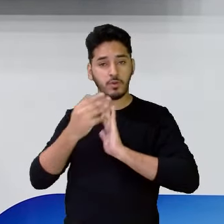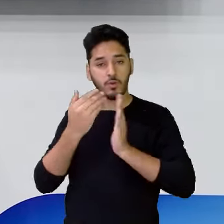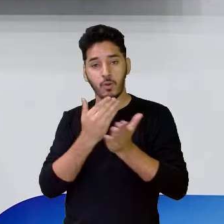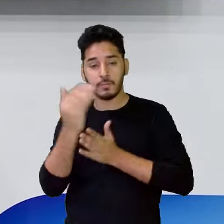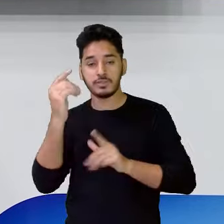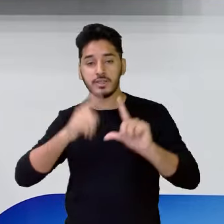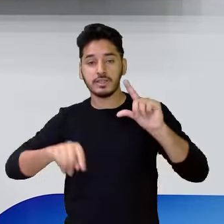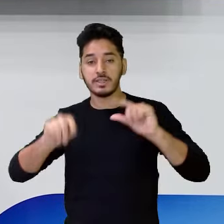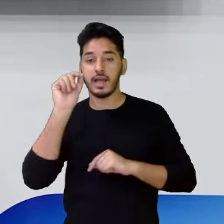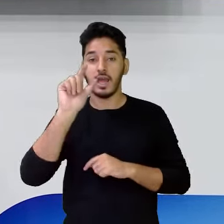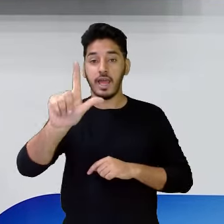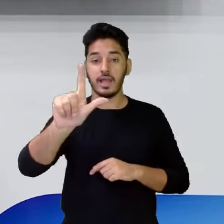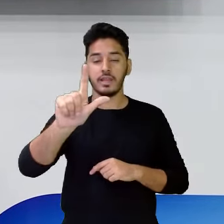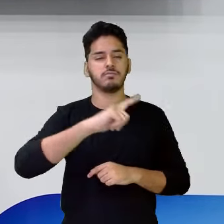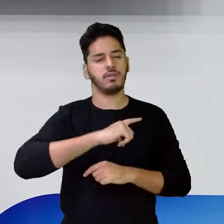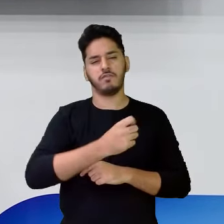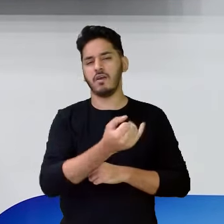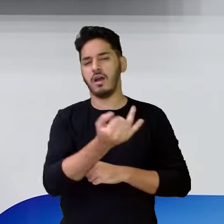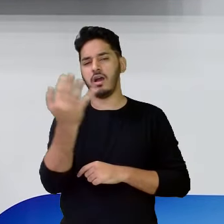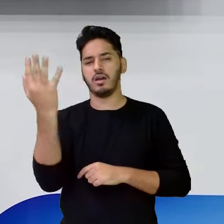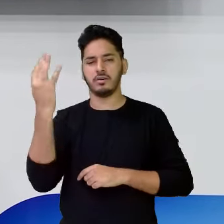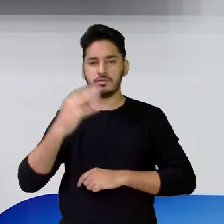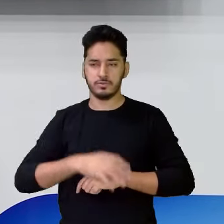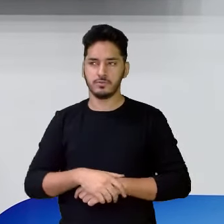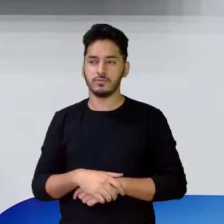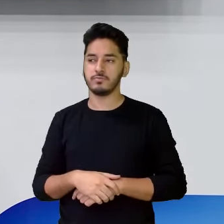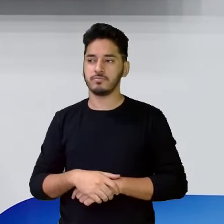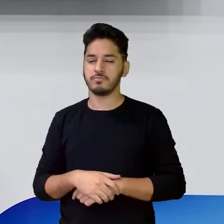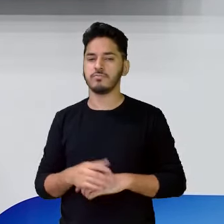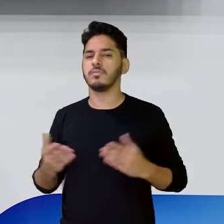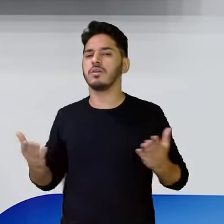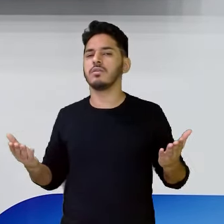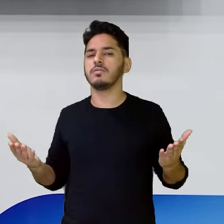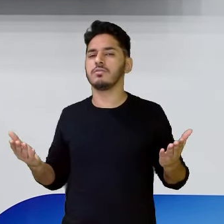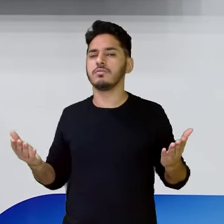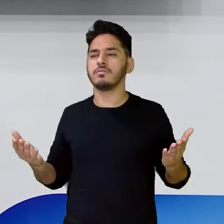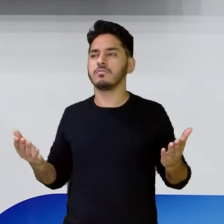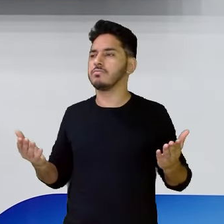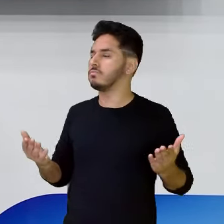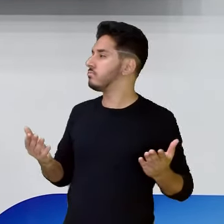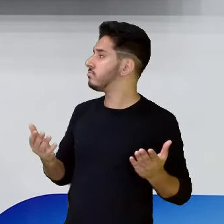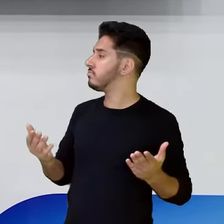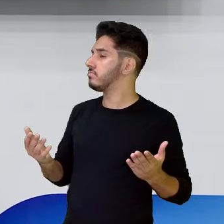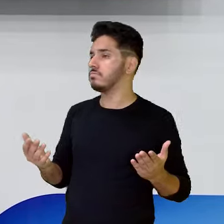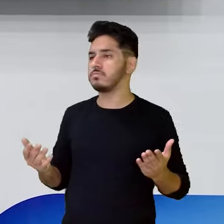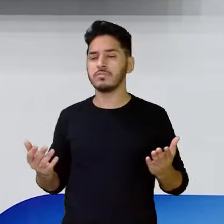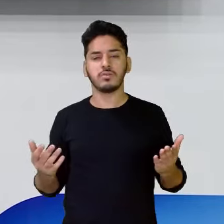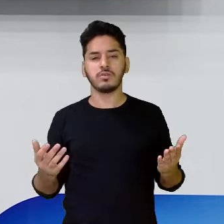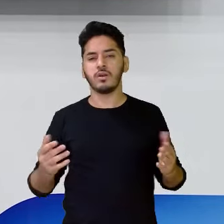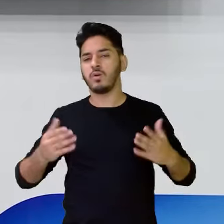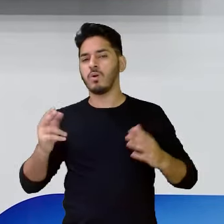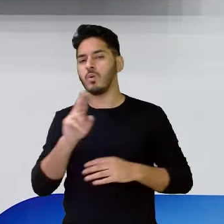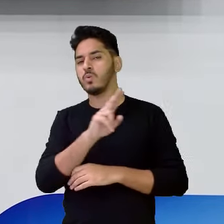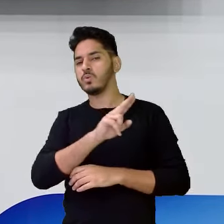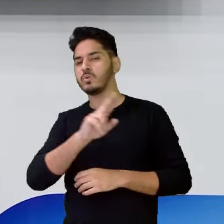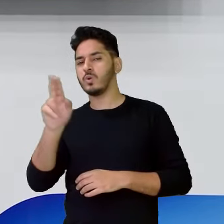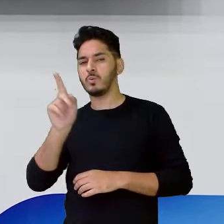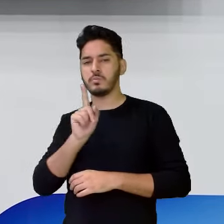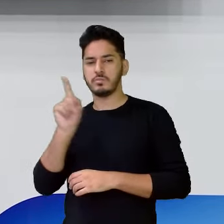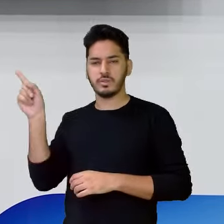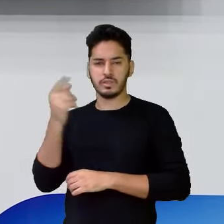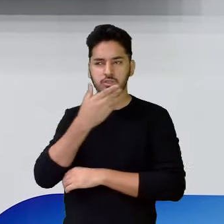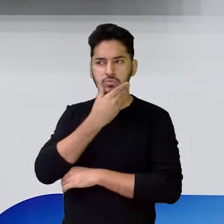letra L. São muitos. E aí, você saberia me dizer qual é o nome desse